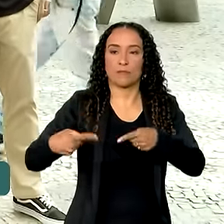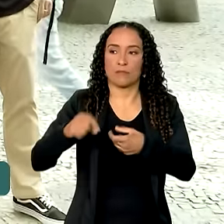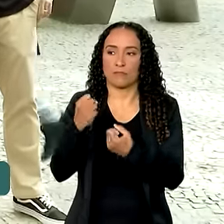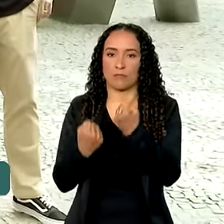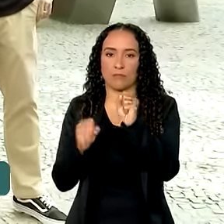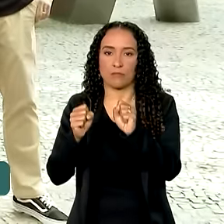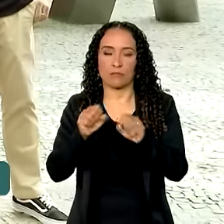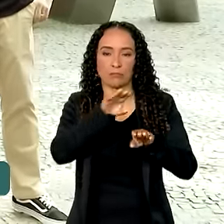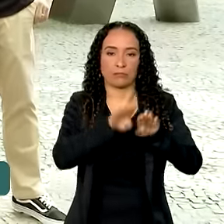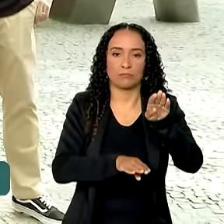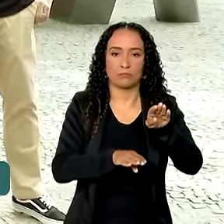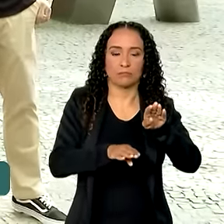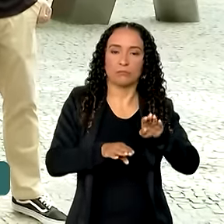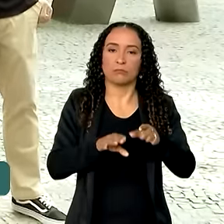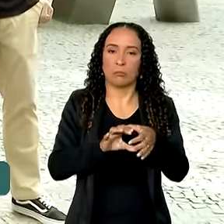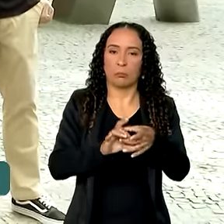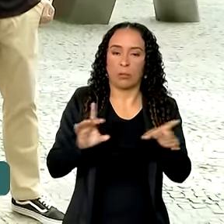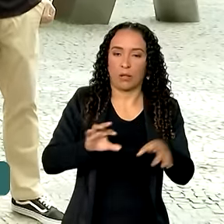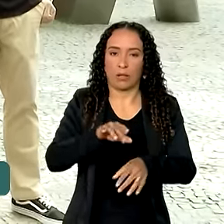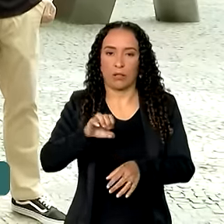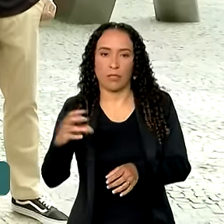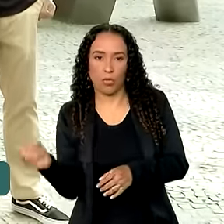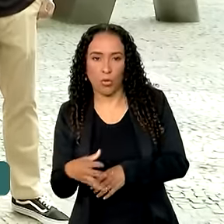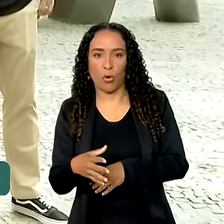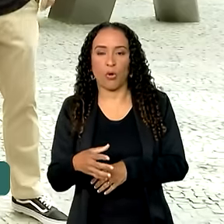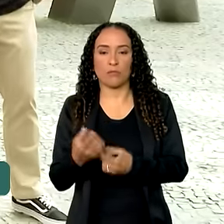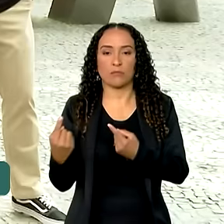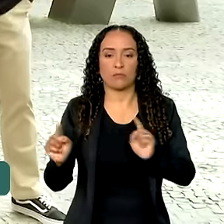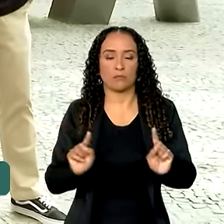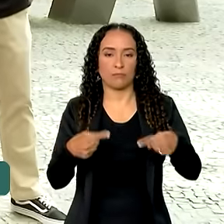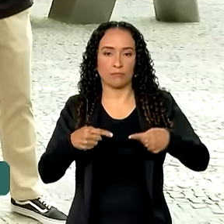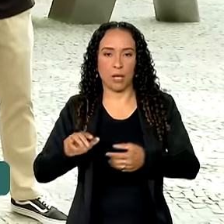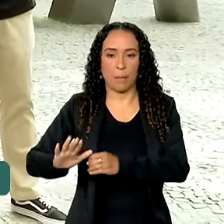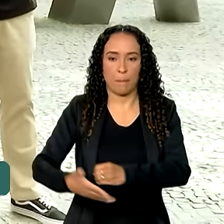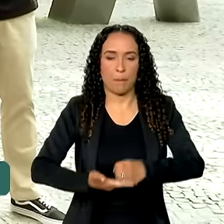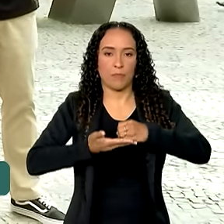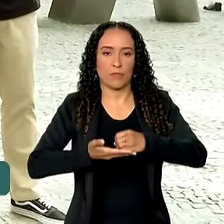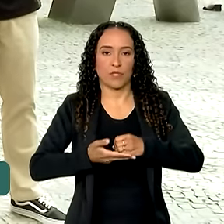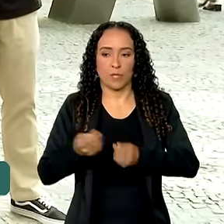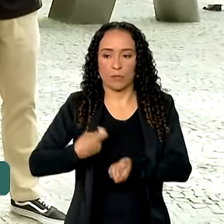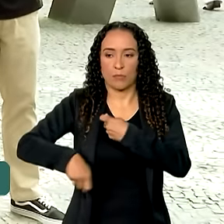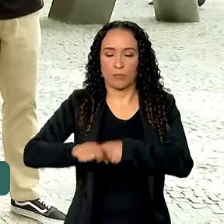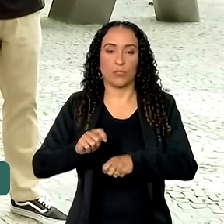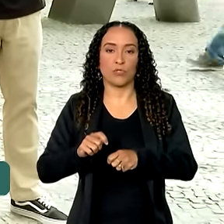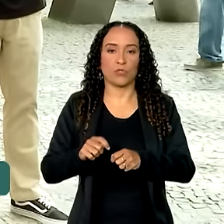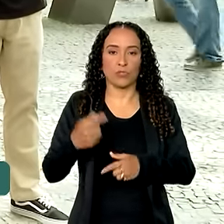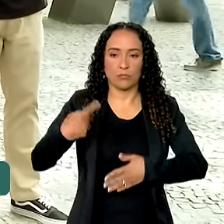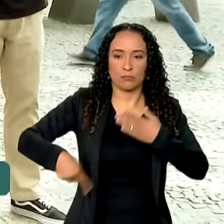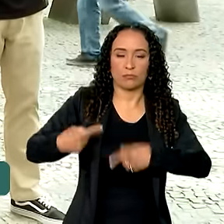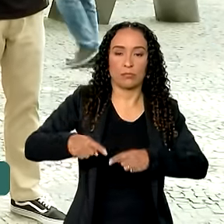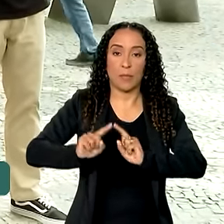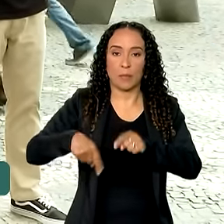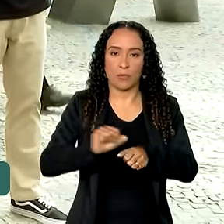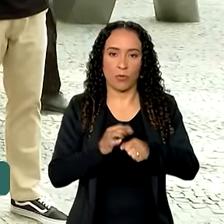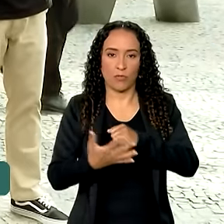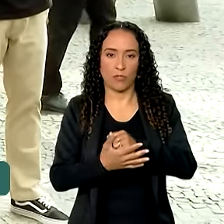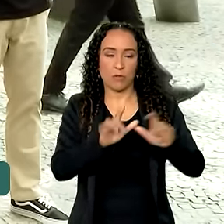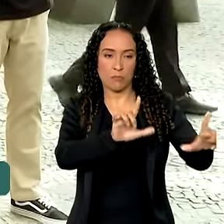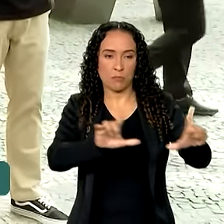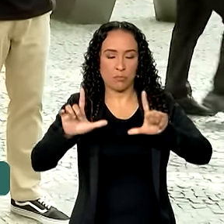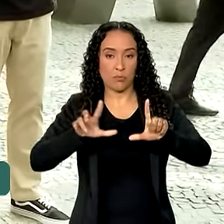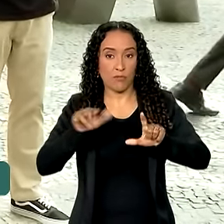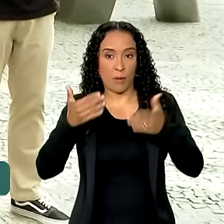Desigualdade e Neoliberalismo, Desafios para a Sustentabilidade e a Política Econômica Pós-Covid. Esses painéis vão ser